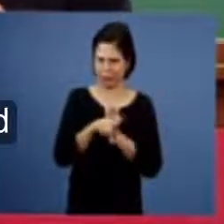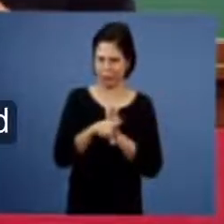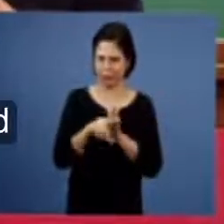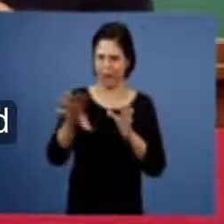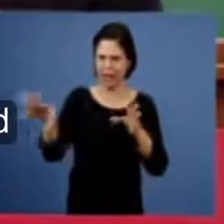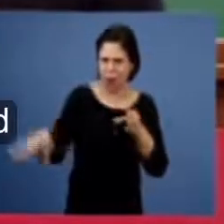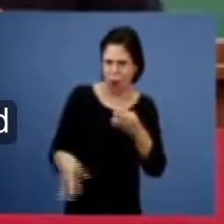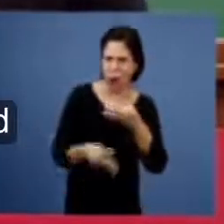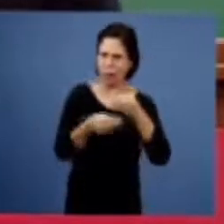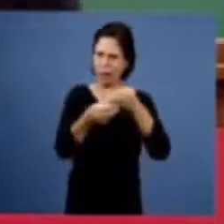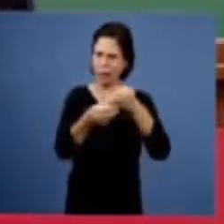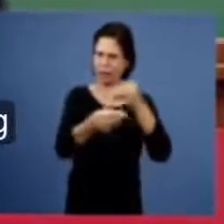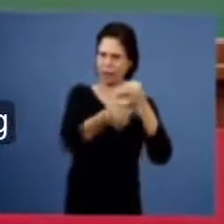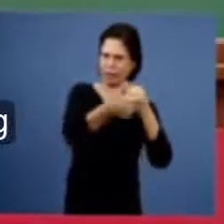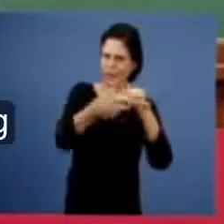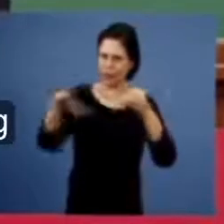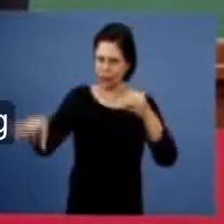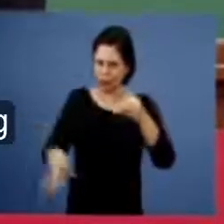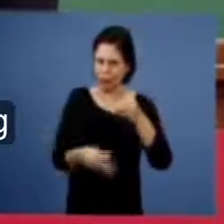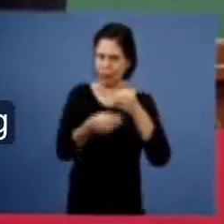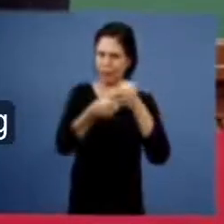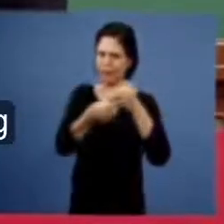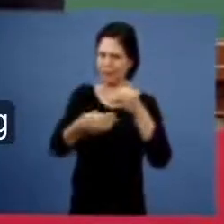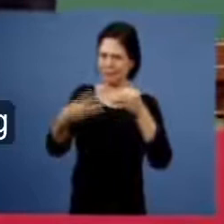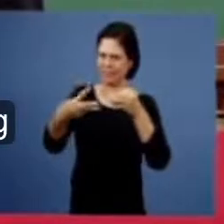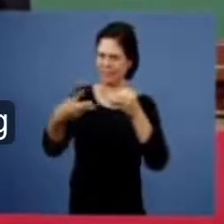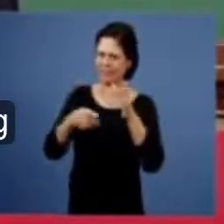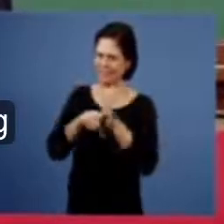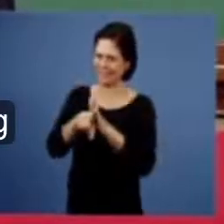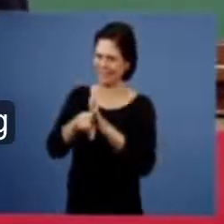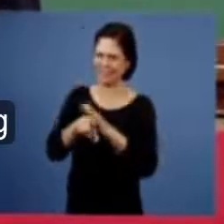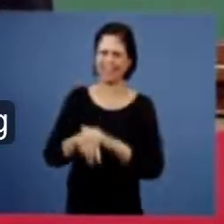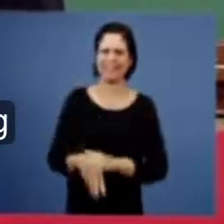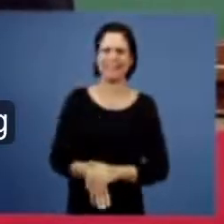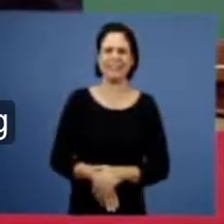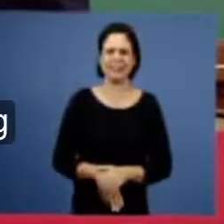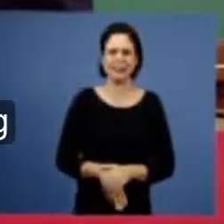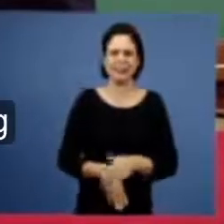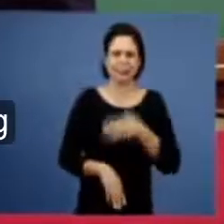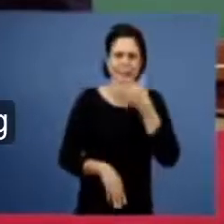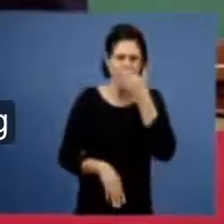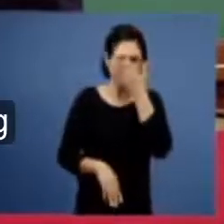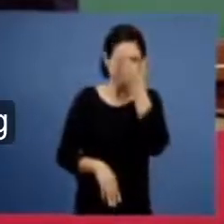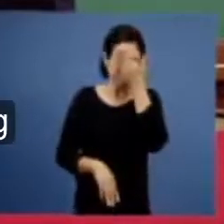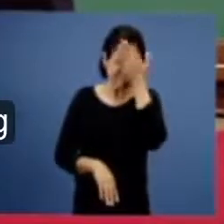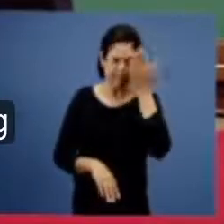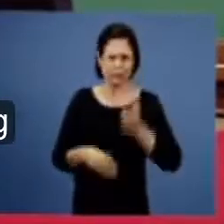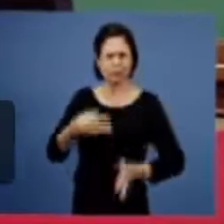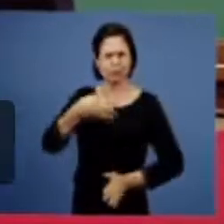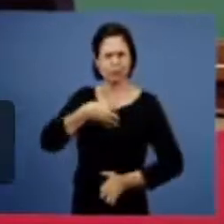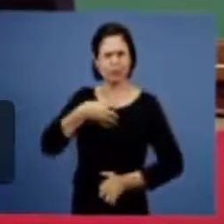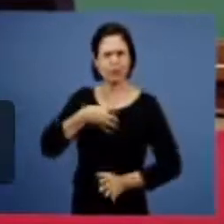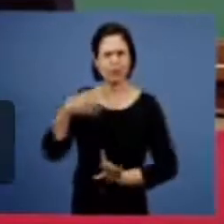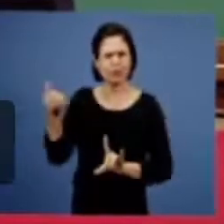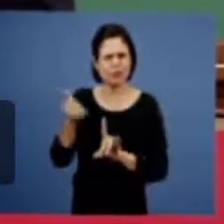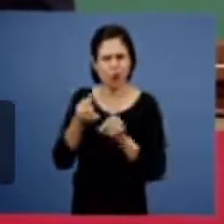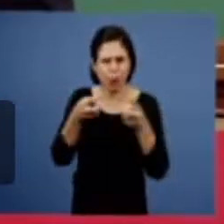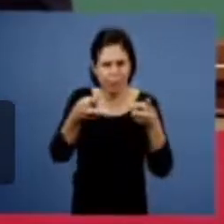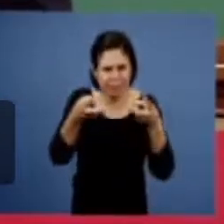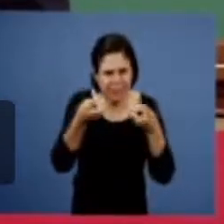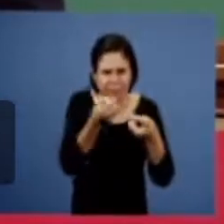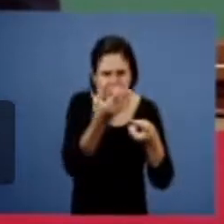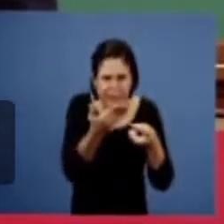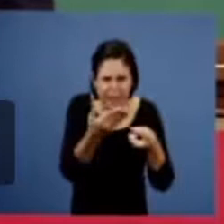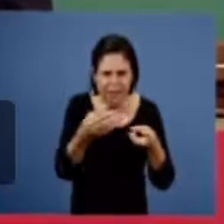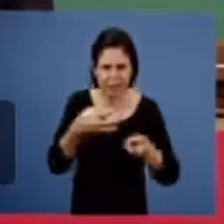complemento da segunda então a terceira pergunta ela é a seguinte no sentido profético observem bem no